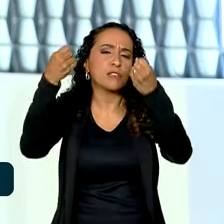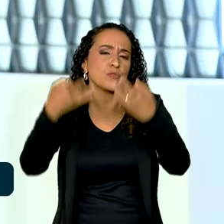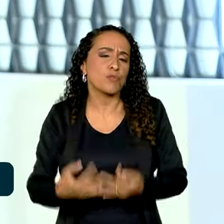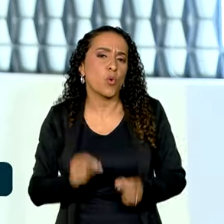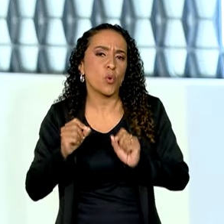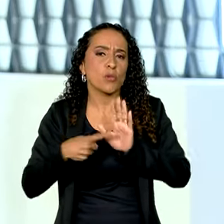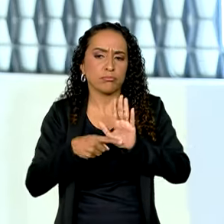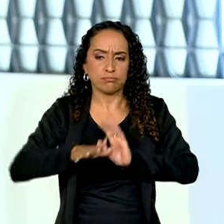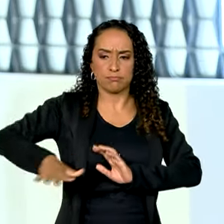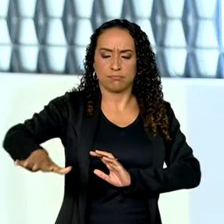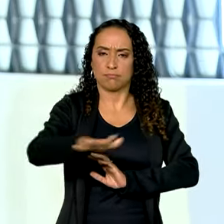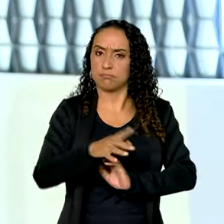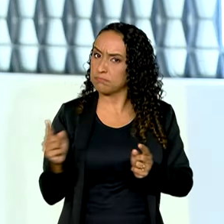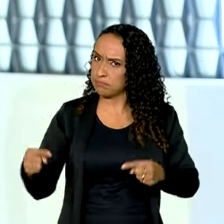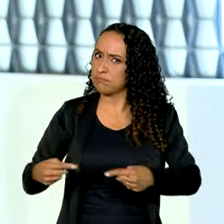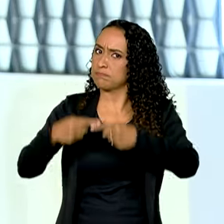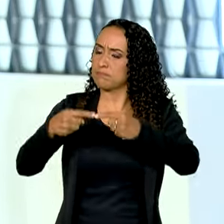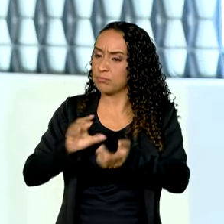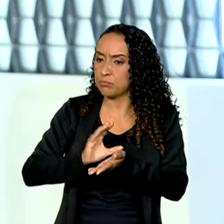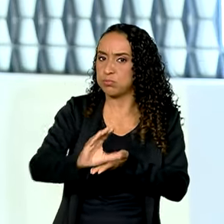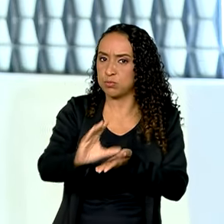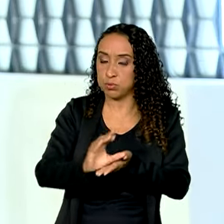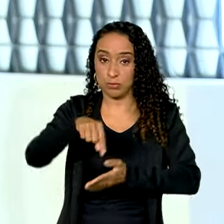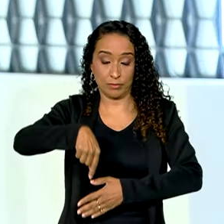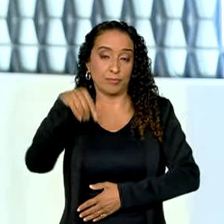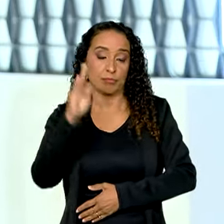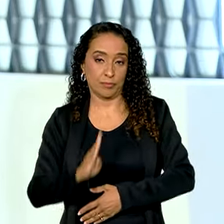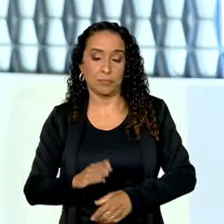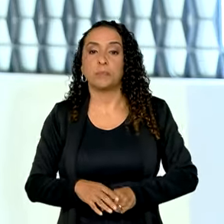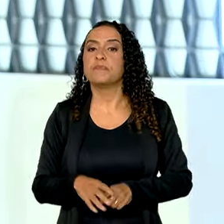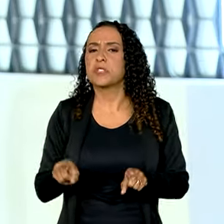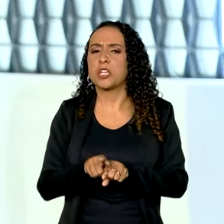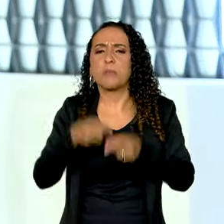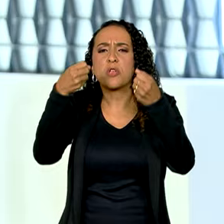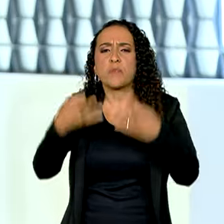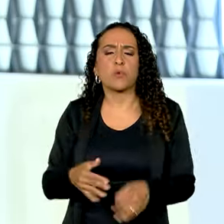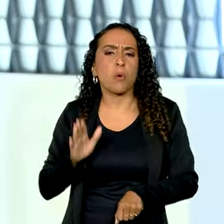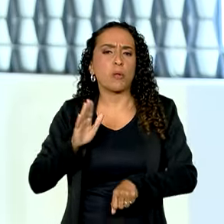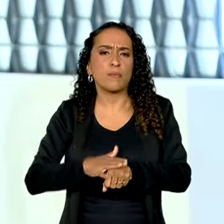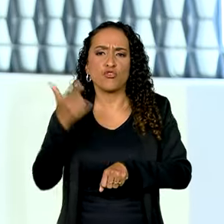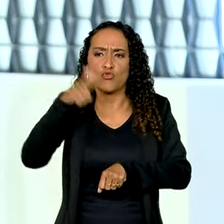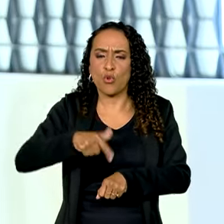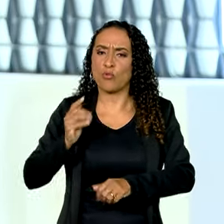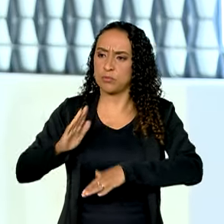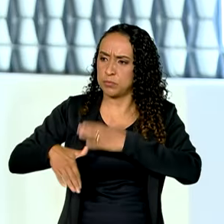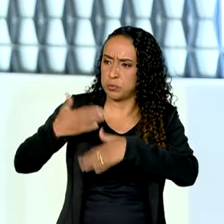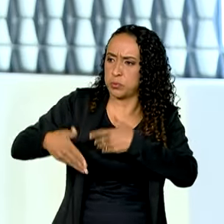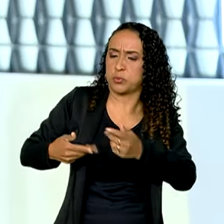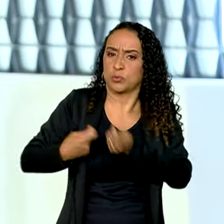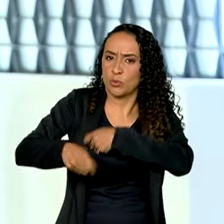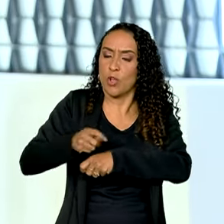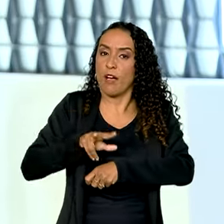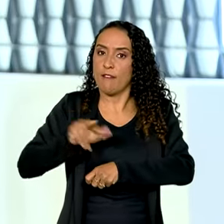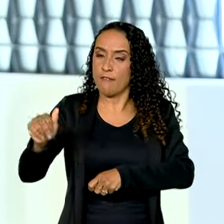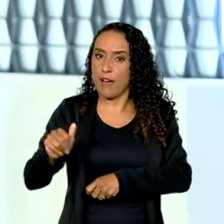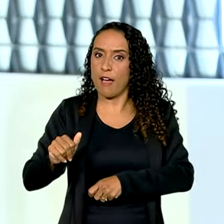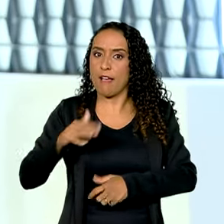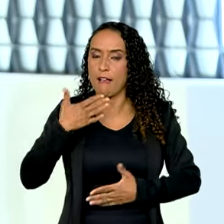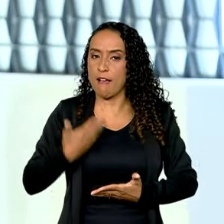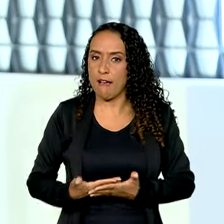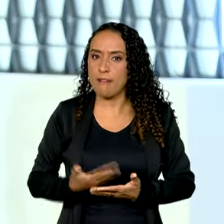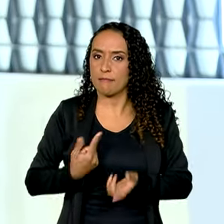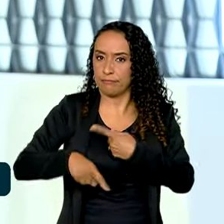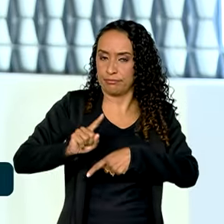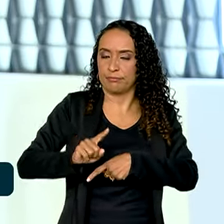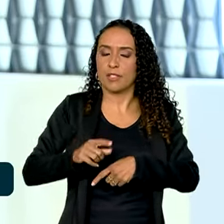o cenário favorável pra investimentos aqui no Brasil. Diz que, mais uma vez, o crescimento da economia vai surpreender este ano e que o governo